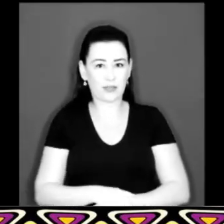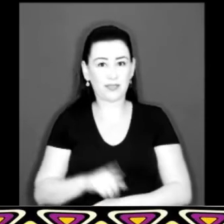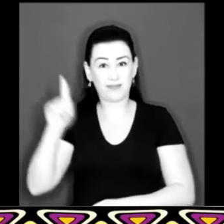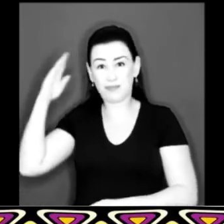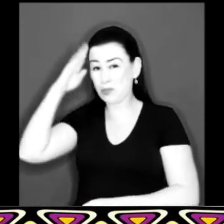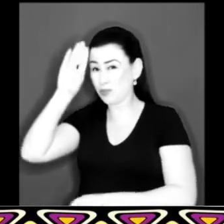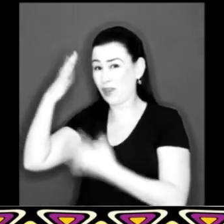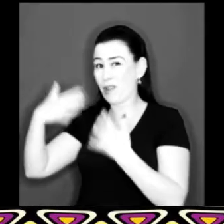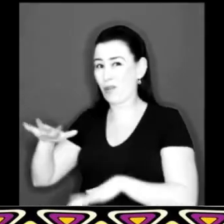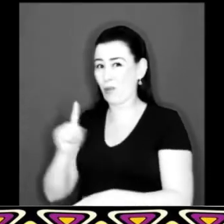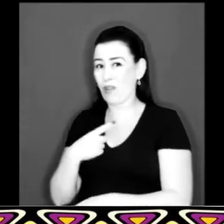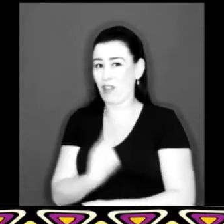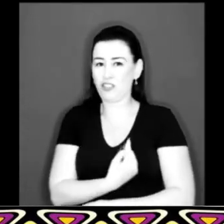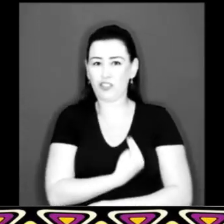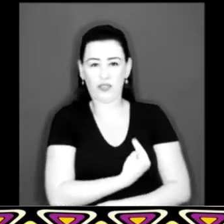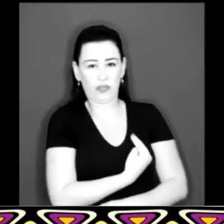Não tem